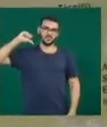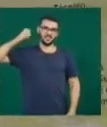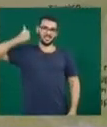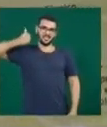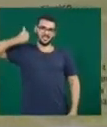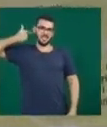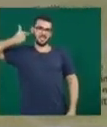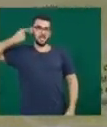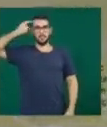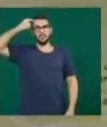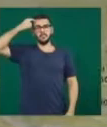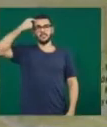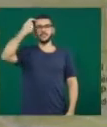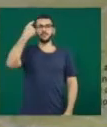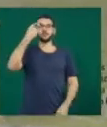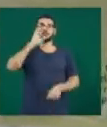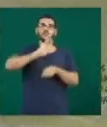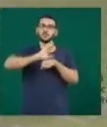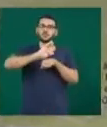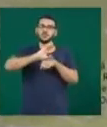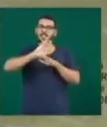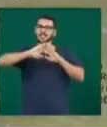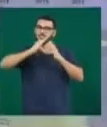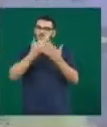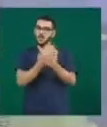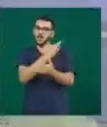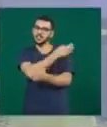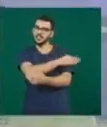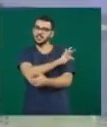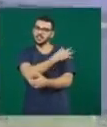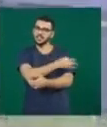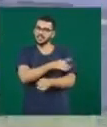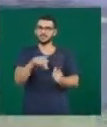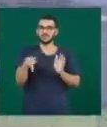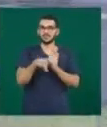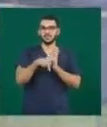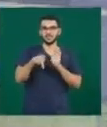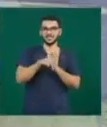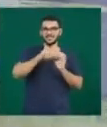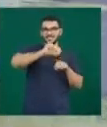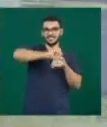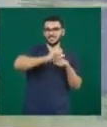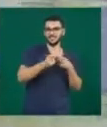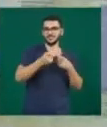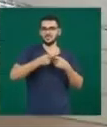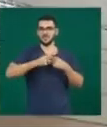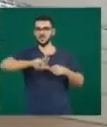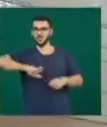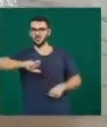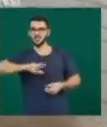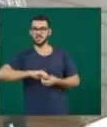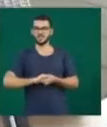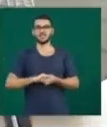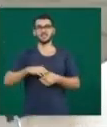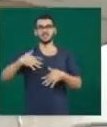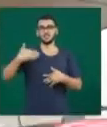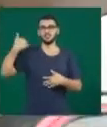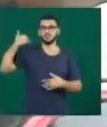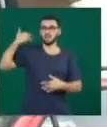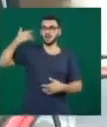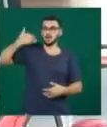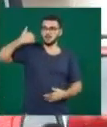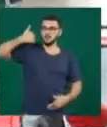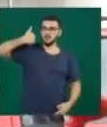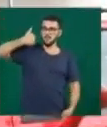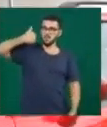Escola Técnica Enfermagem Carlos Chagas da Escola de Medicina e Cirurgia de Uberlândia. Apenas em 81,